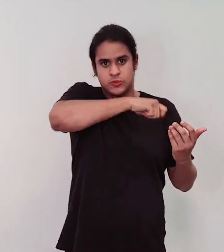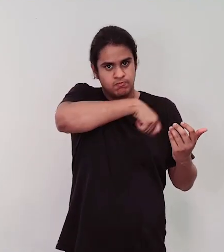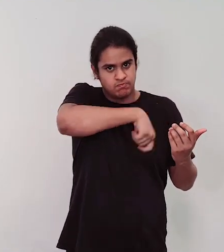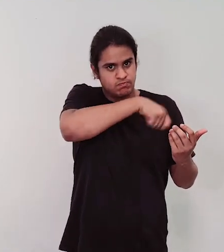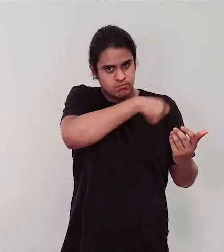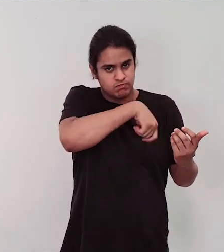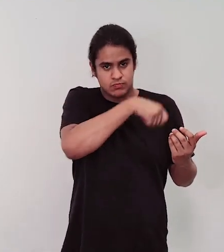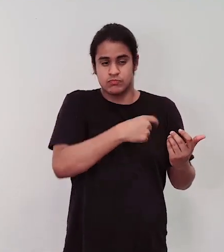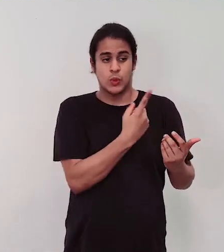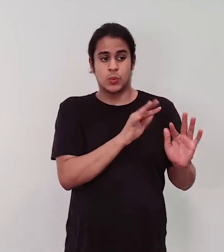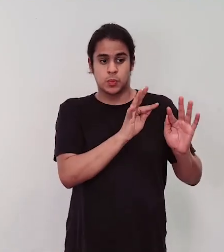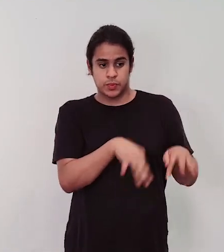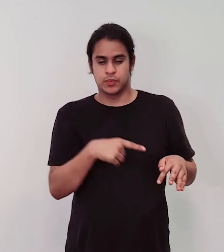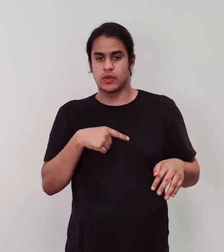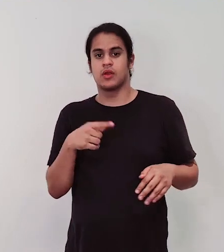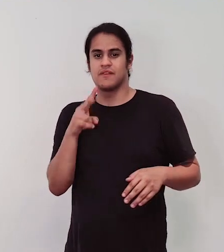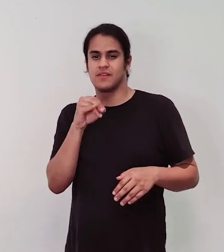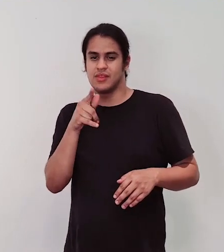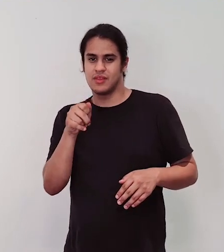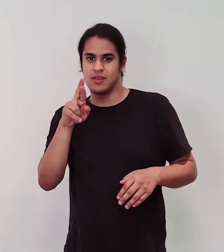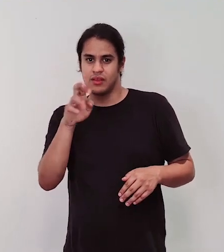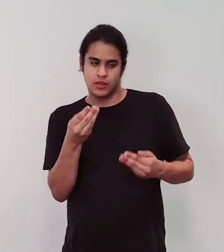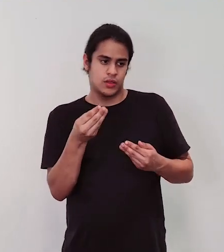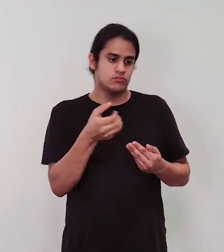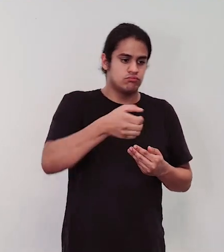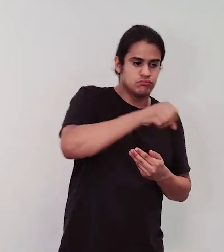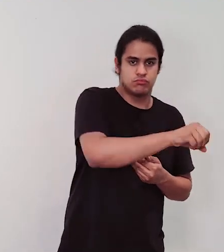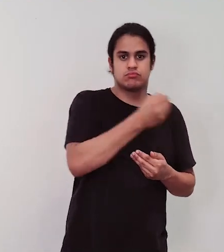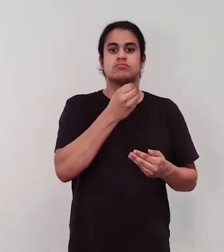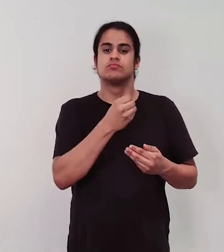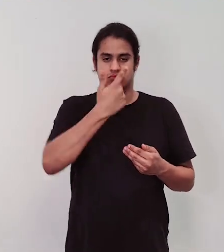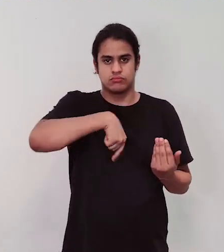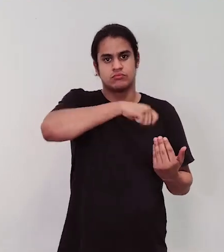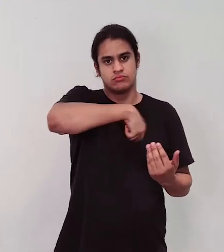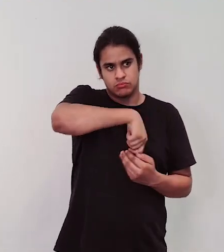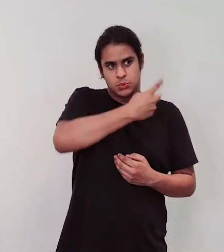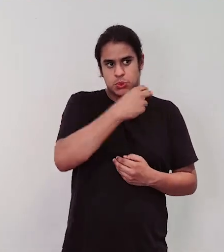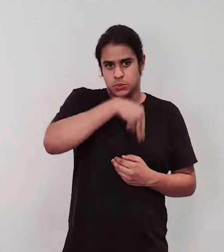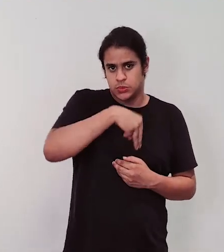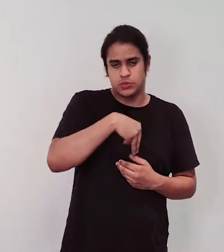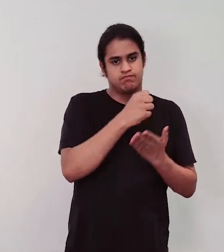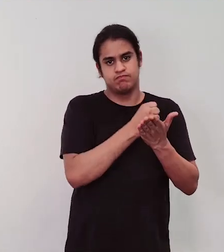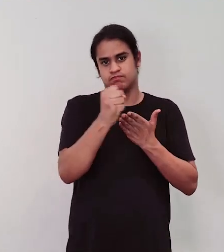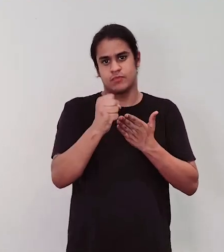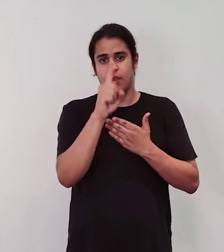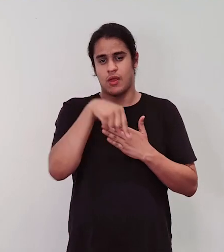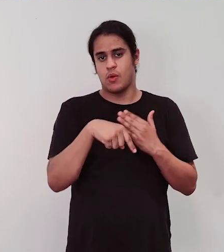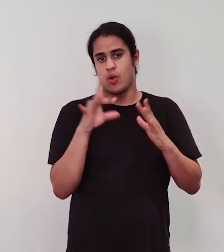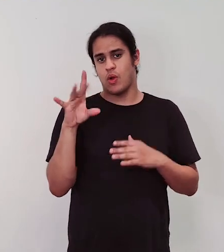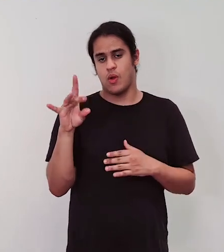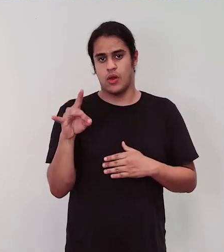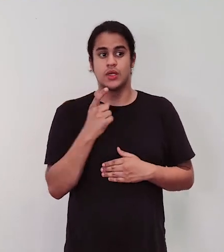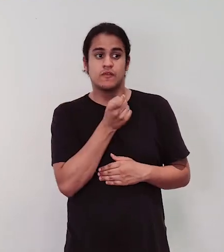no fogo por último adicionar o vinagre e mexe mais um pouco por uns 2 minutos e está pronta a cola deixa esfriar